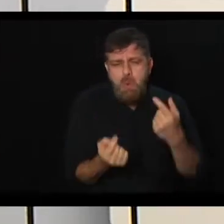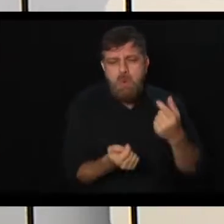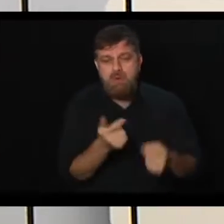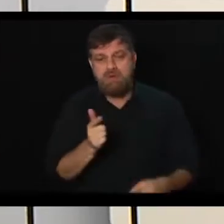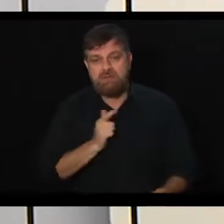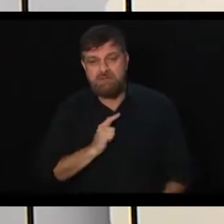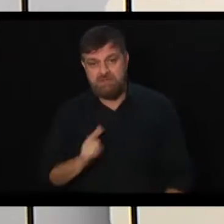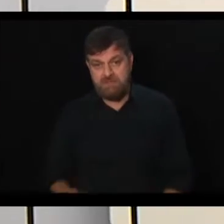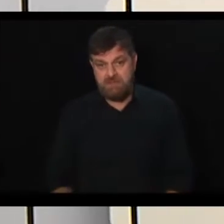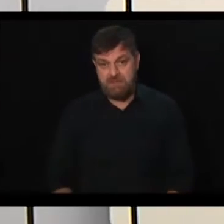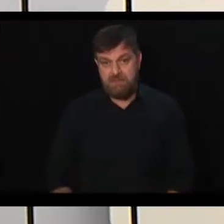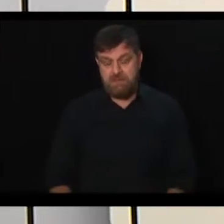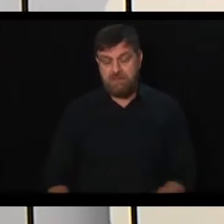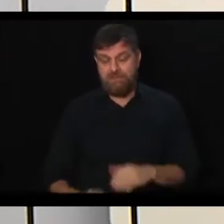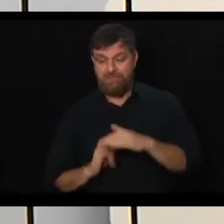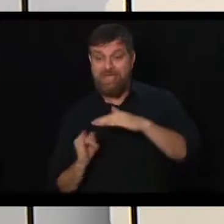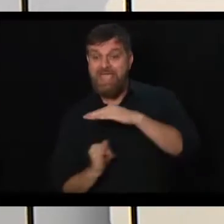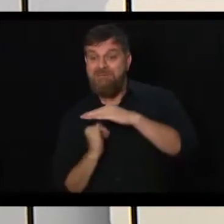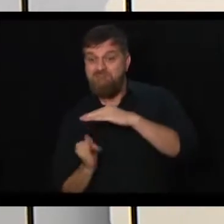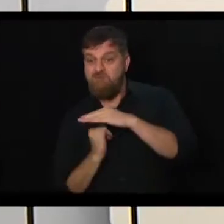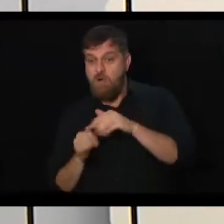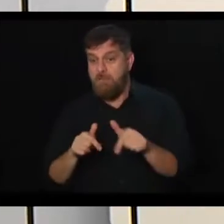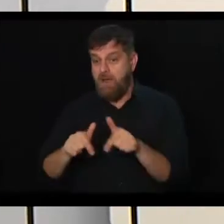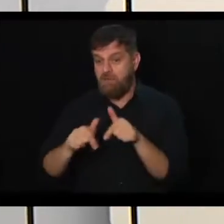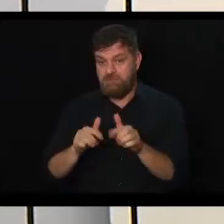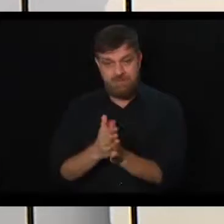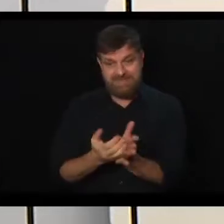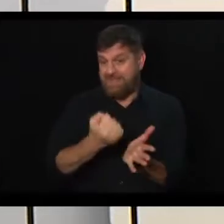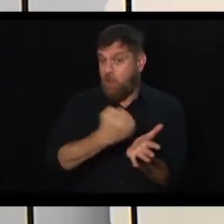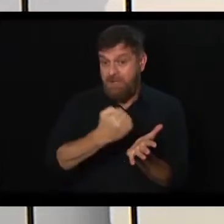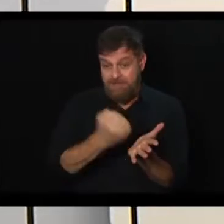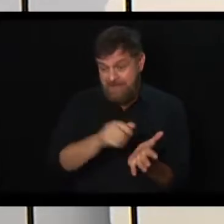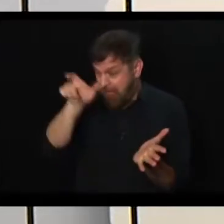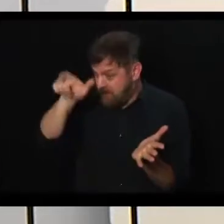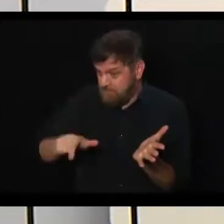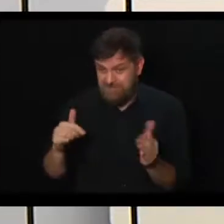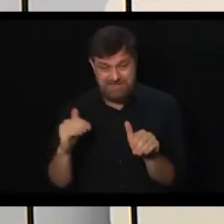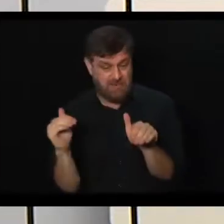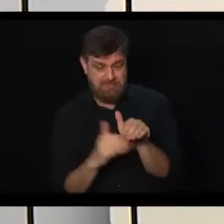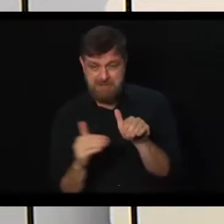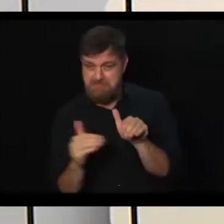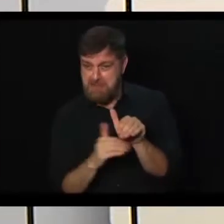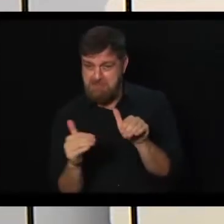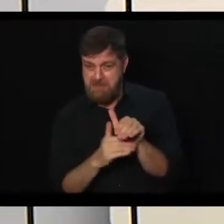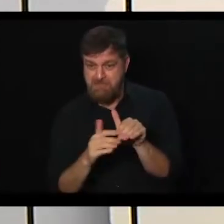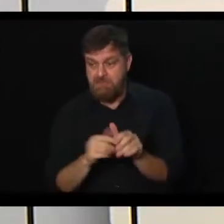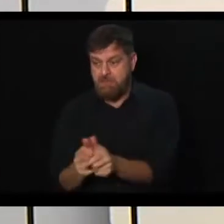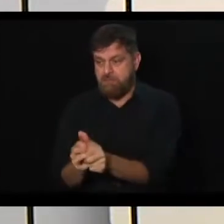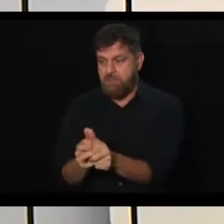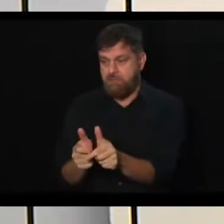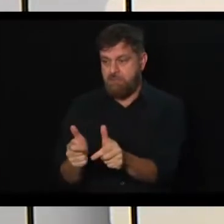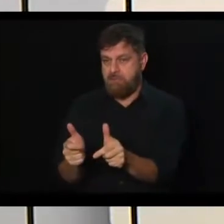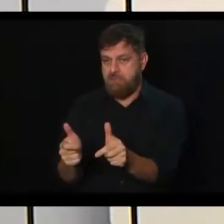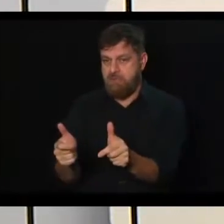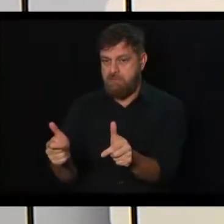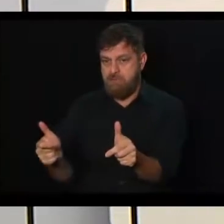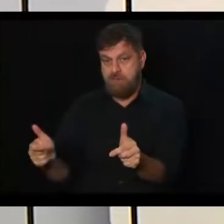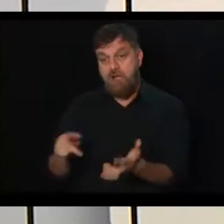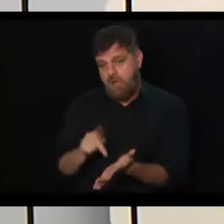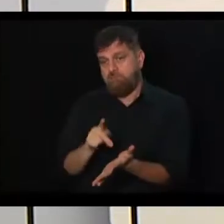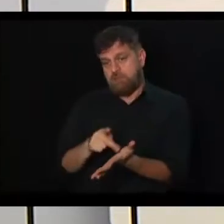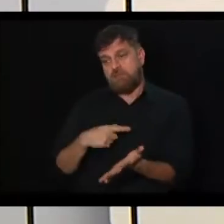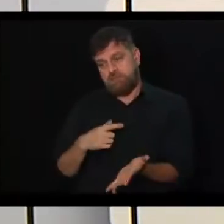o trabalho informal, aquele trabalho que não é daquela pessoa que não contribui para a Previdência, está aumentando. Isso, de fato,